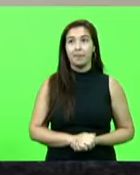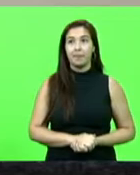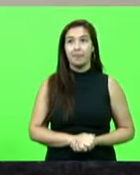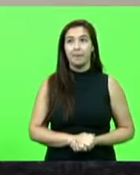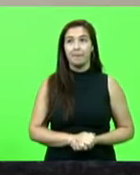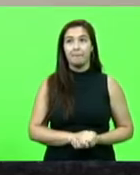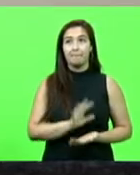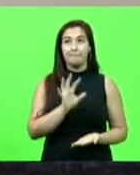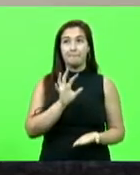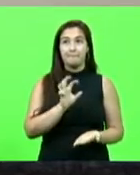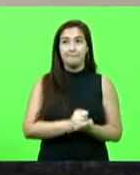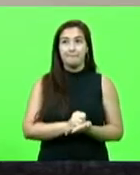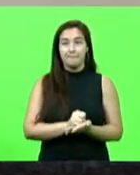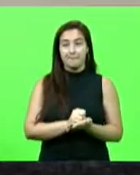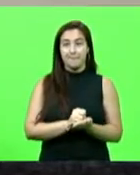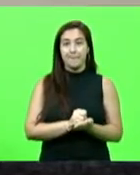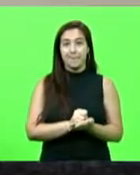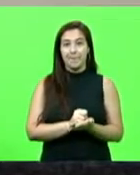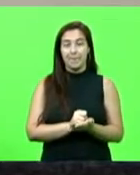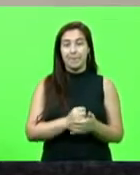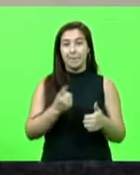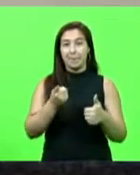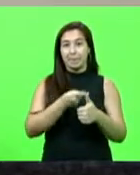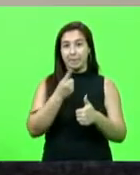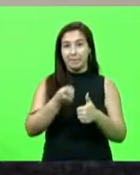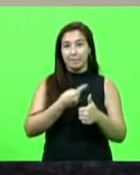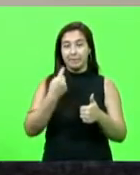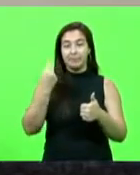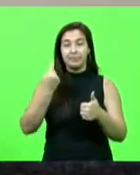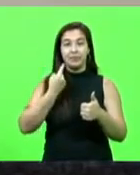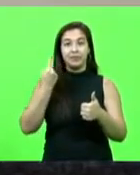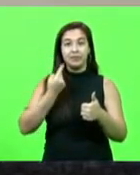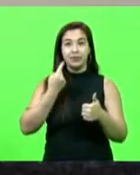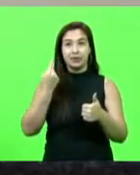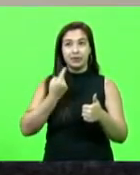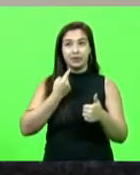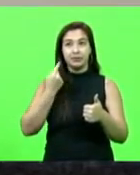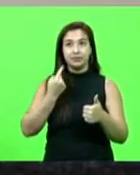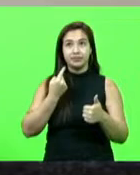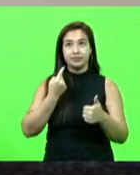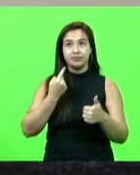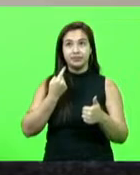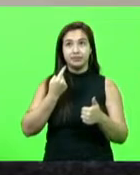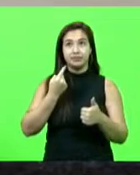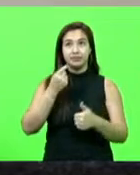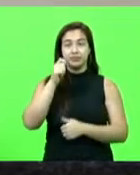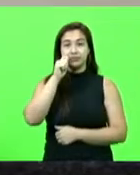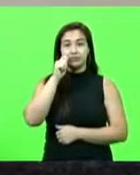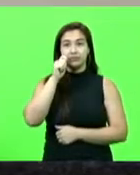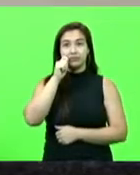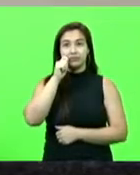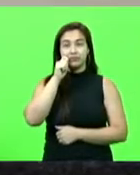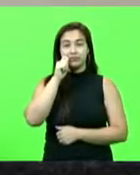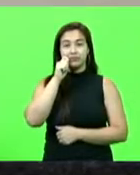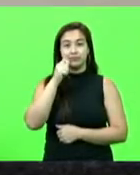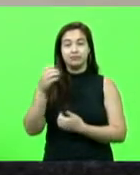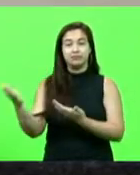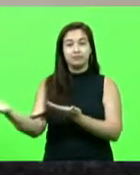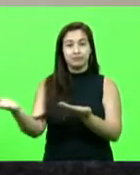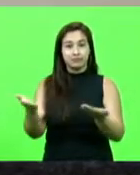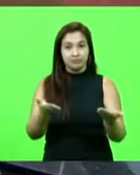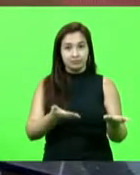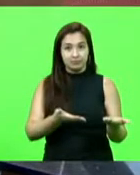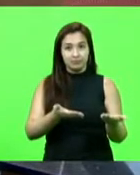Escrita, em primeiro lugar, a deputada Ana Campagnolo. Vossa Excelência, deputada, tem a